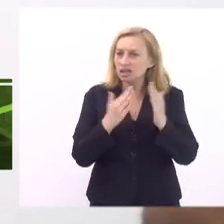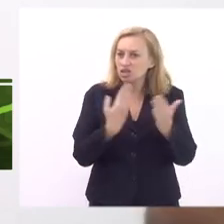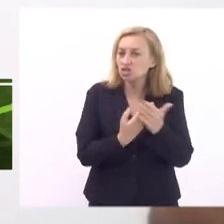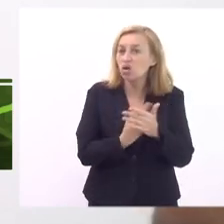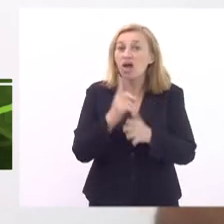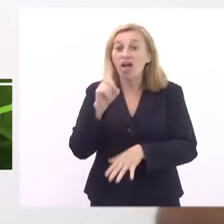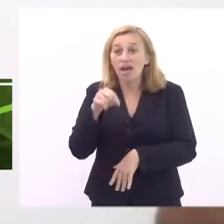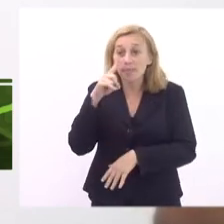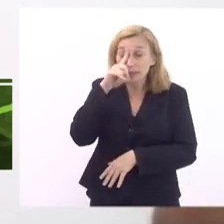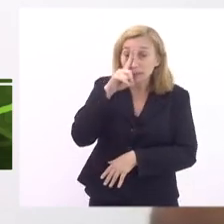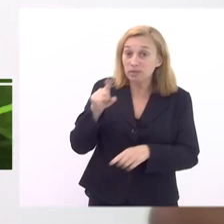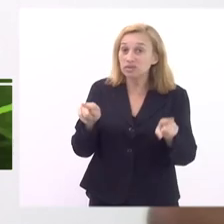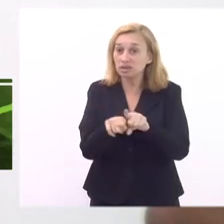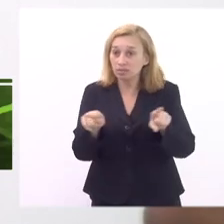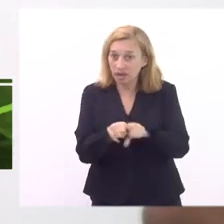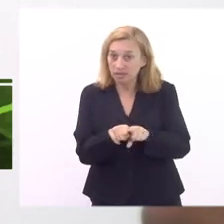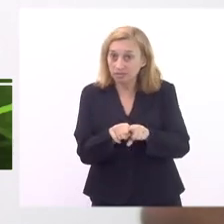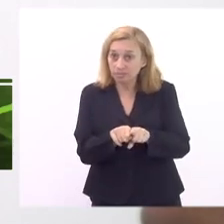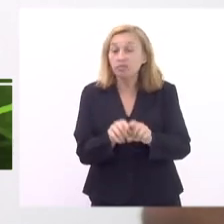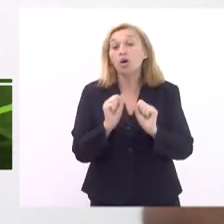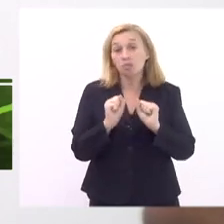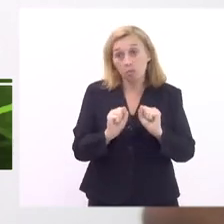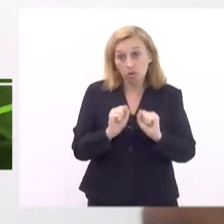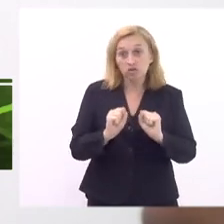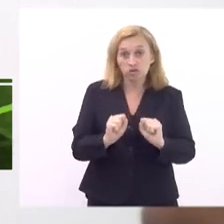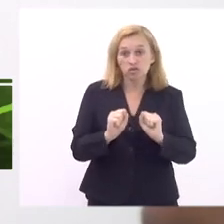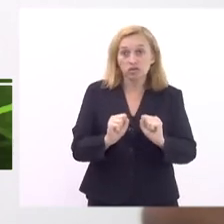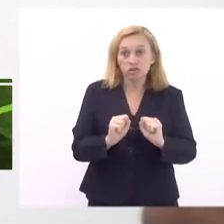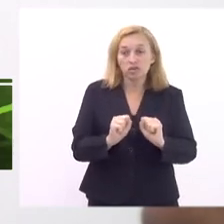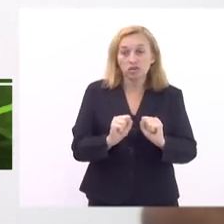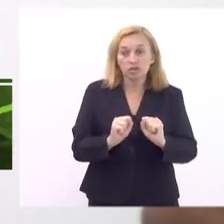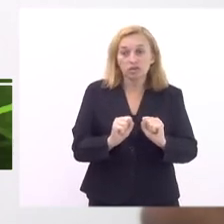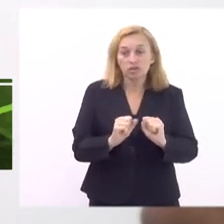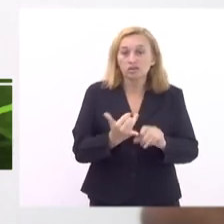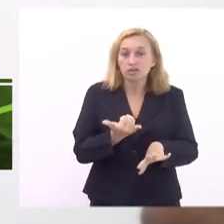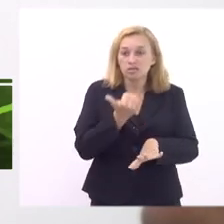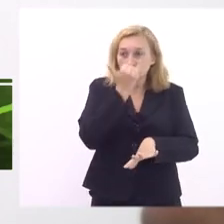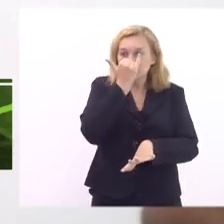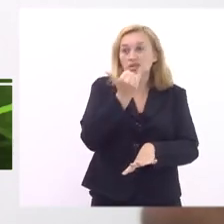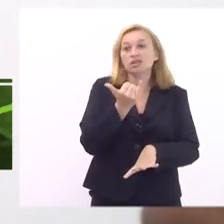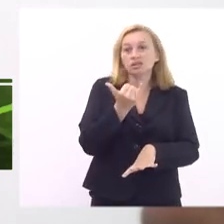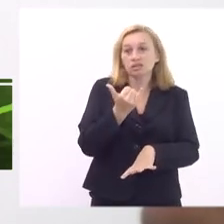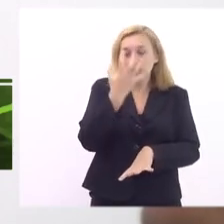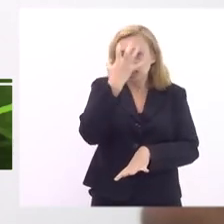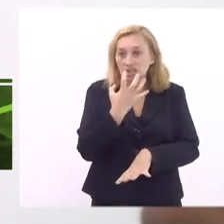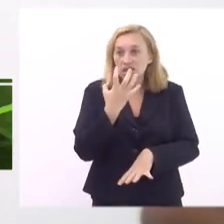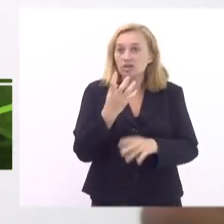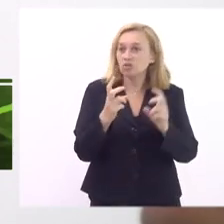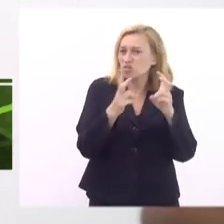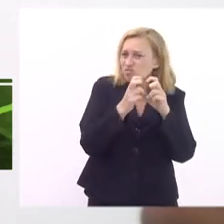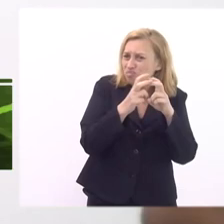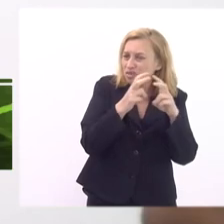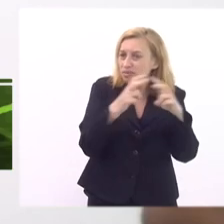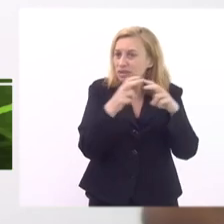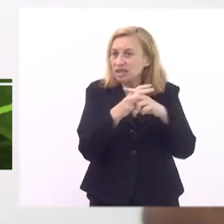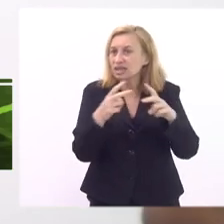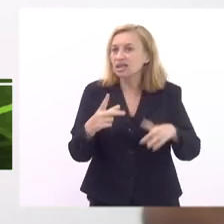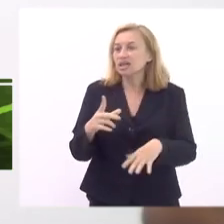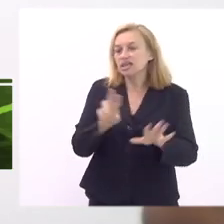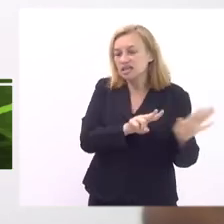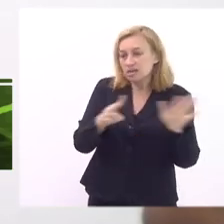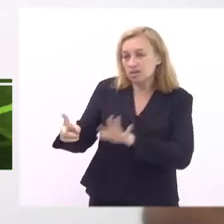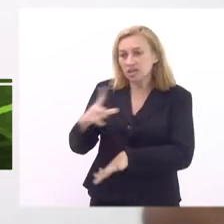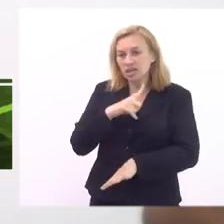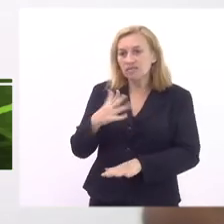perigoso também que pode acabar ferido alguém gravemente com negócio de briga essa semana até teve na minha